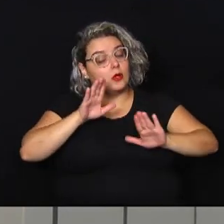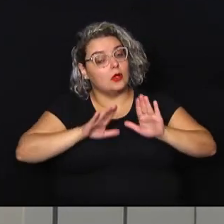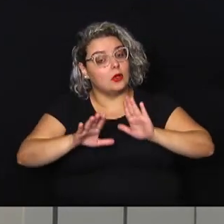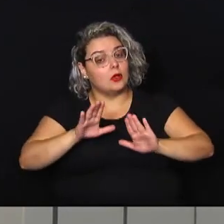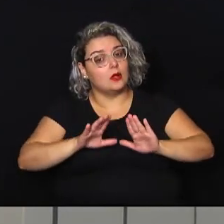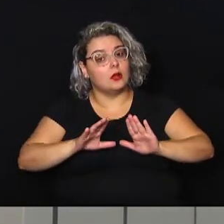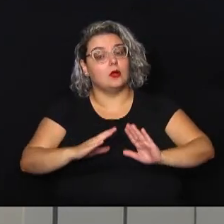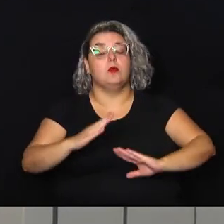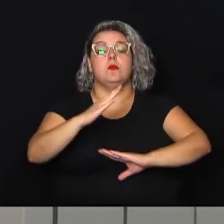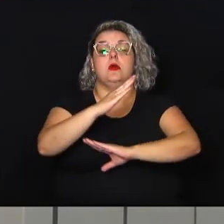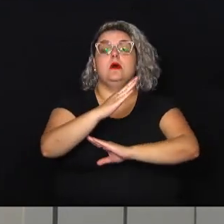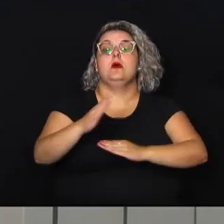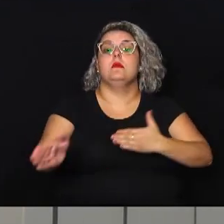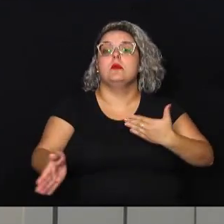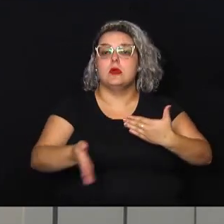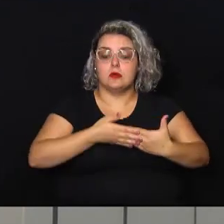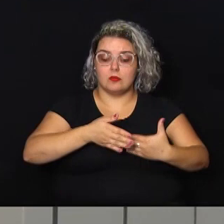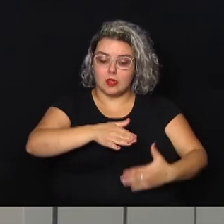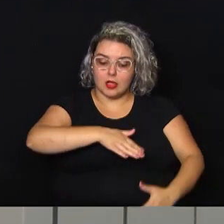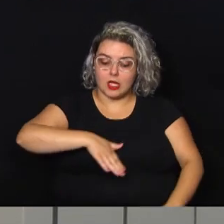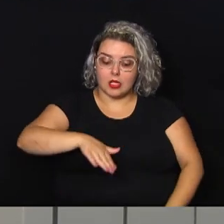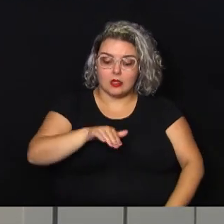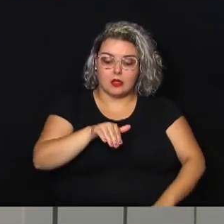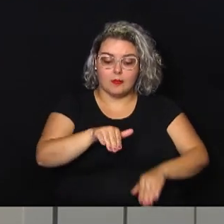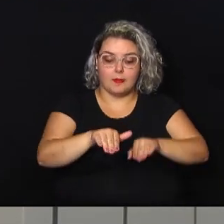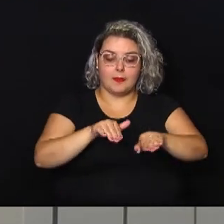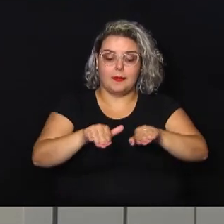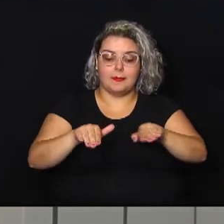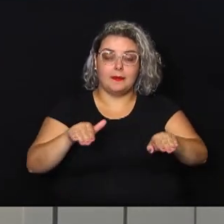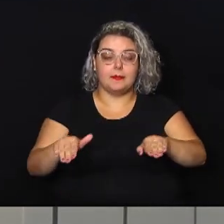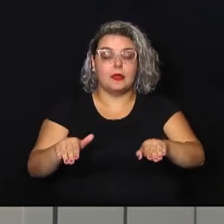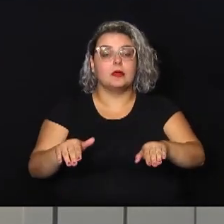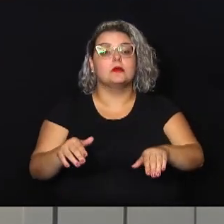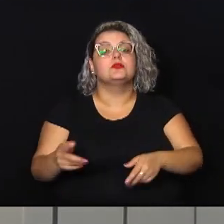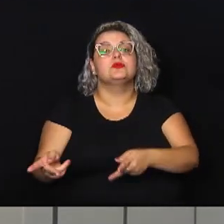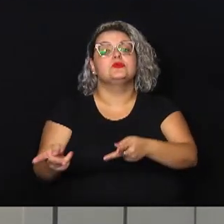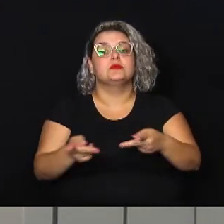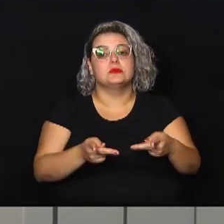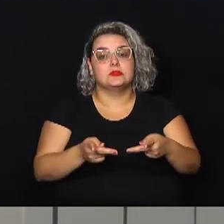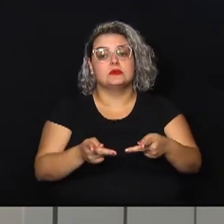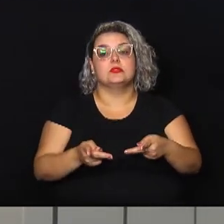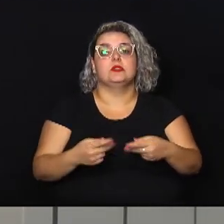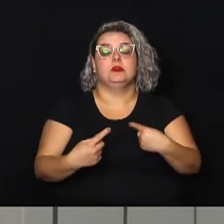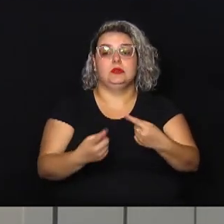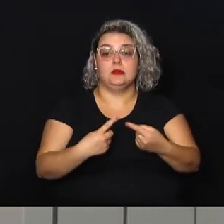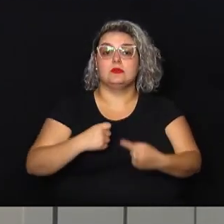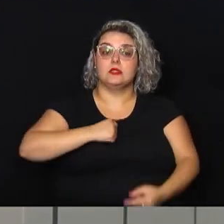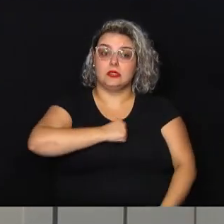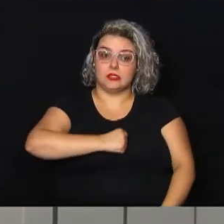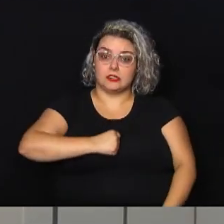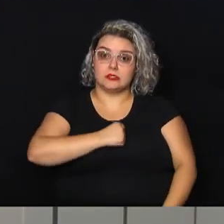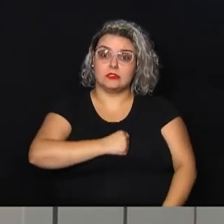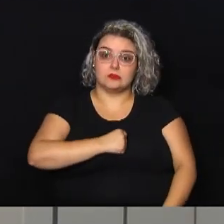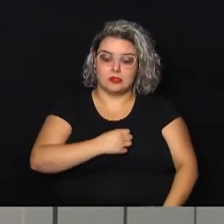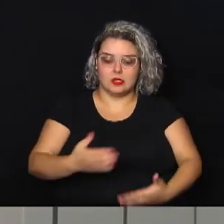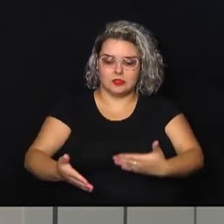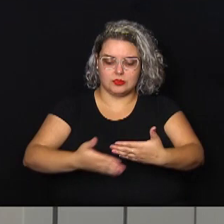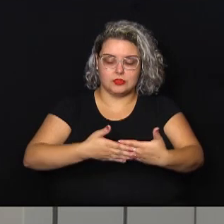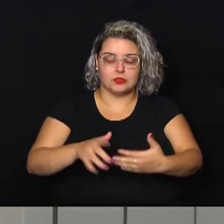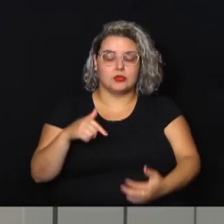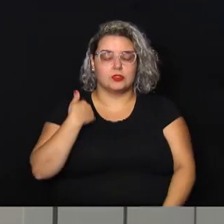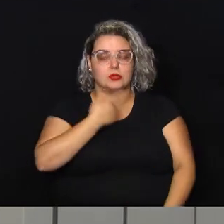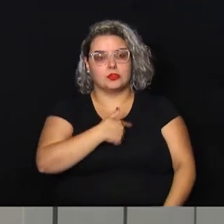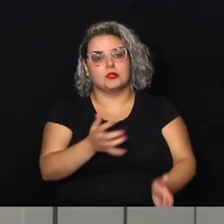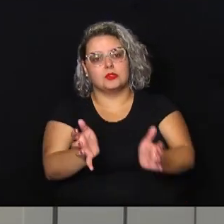interditou a área de vagas de estacionamento de visitantes que fica na Avenida da Saudade. A nossa equipe